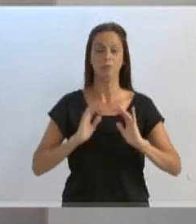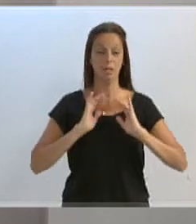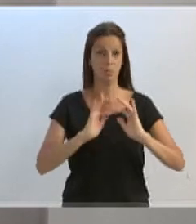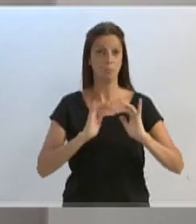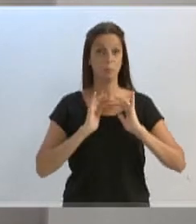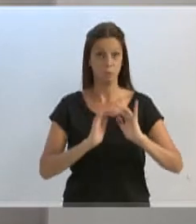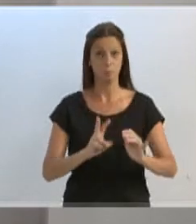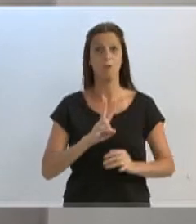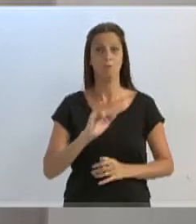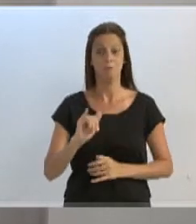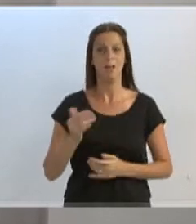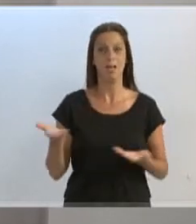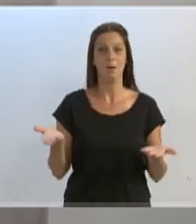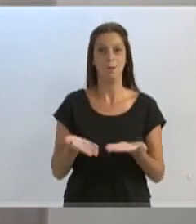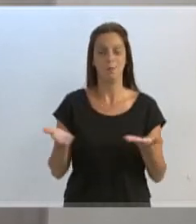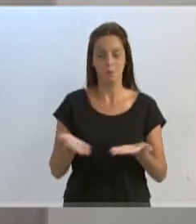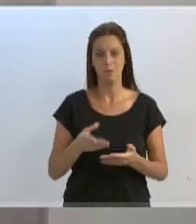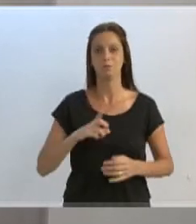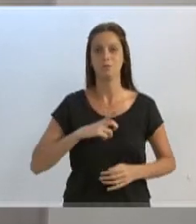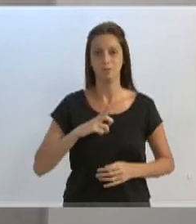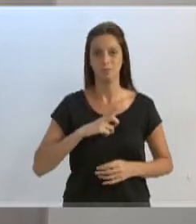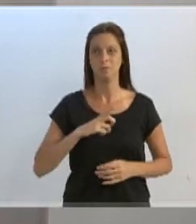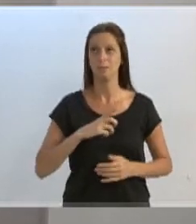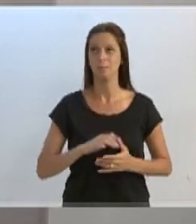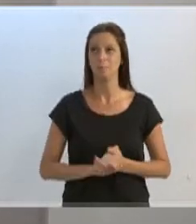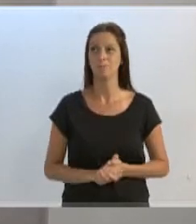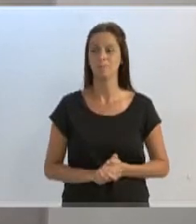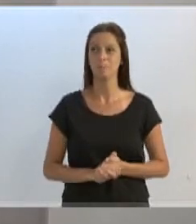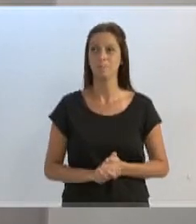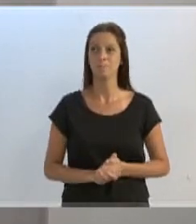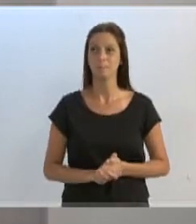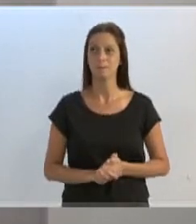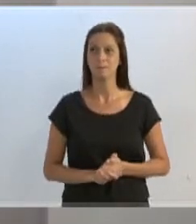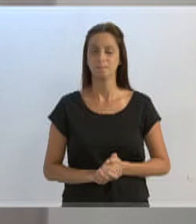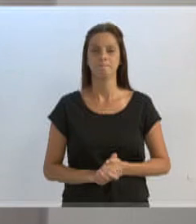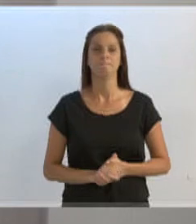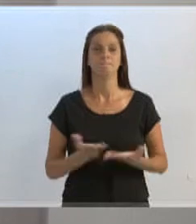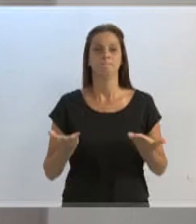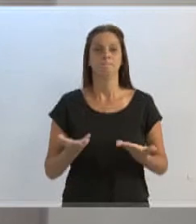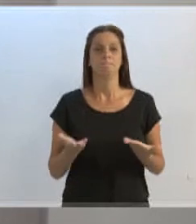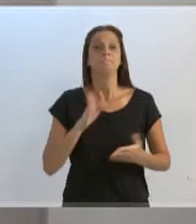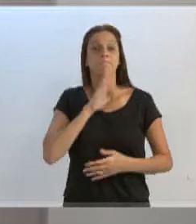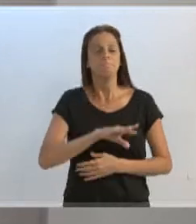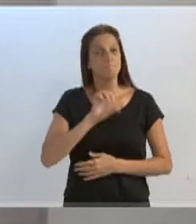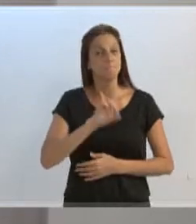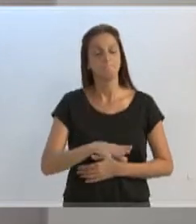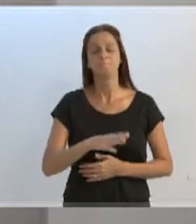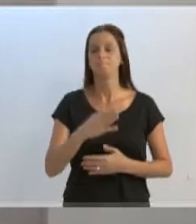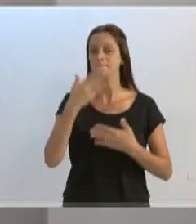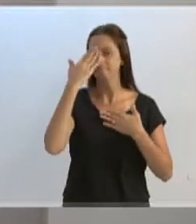que nós teremos aqui na sequência, na ordem do dia da Câmara de Vereadores. Na tarde de hoje seria isso. Senhores vereadores, pela atenção. Muito obrigado. Obrigado.